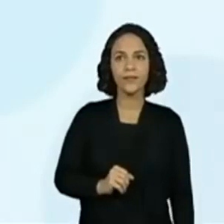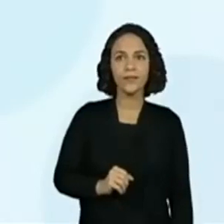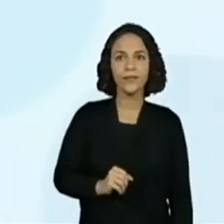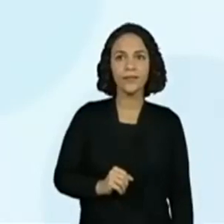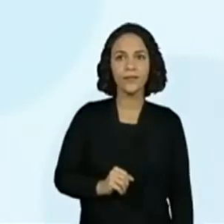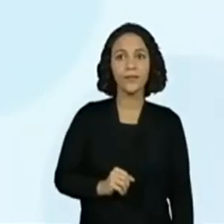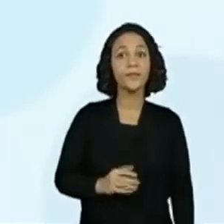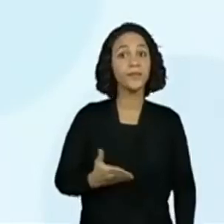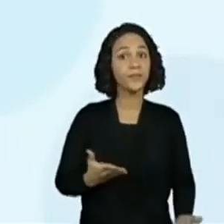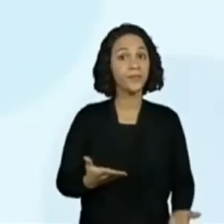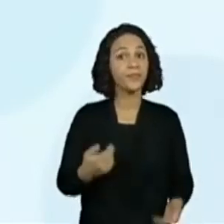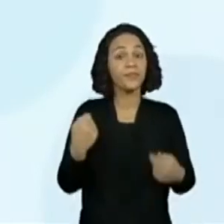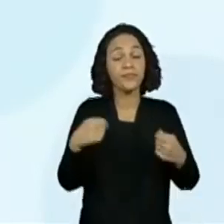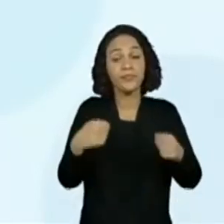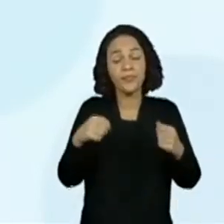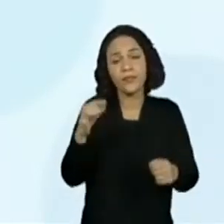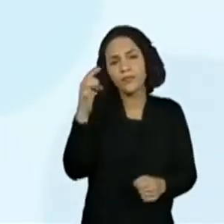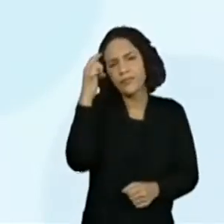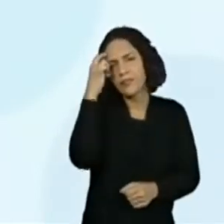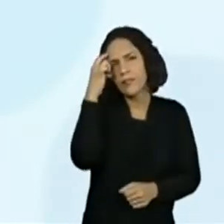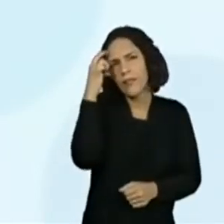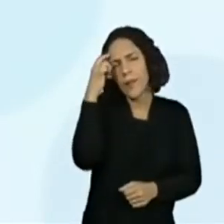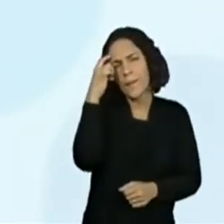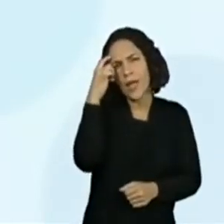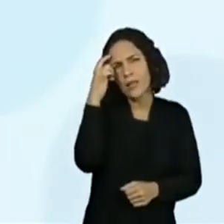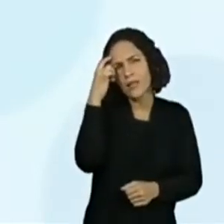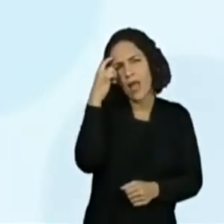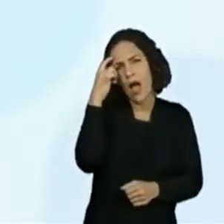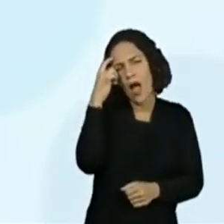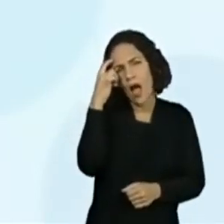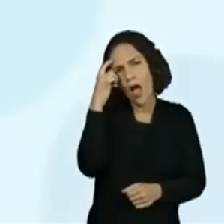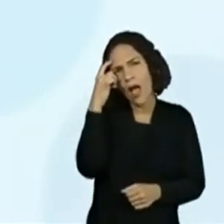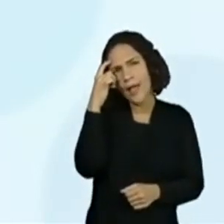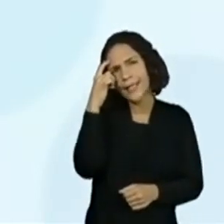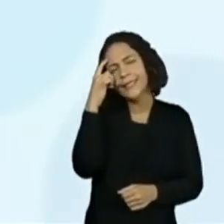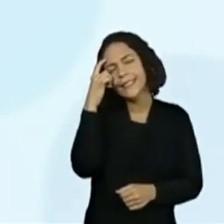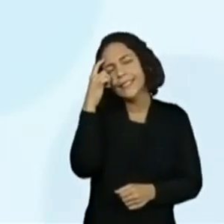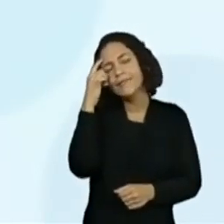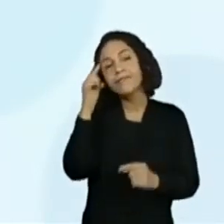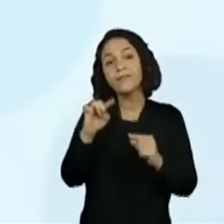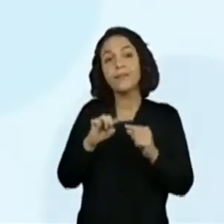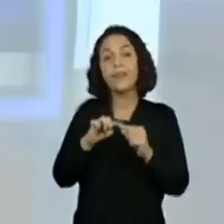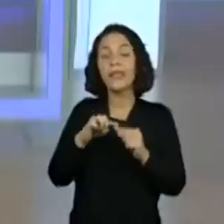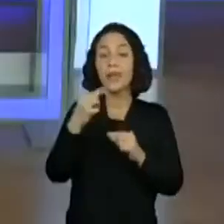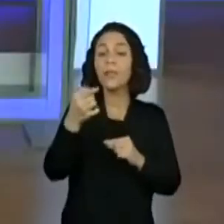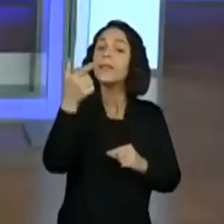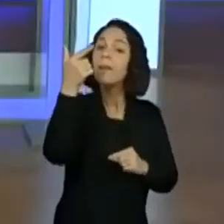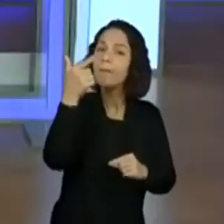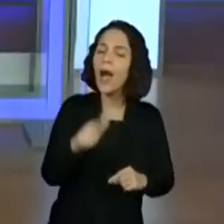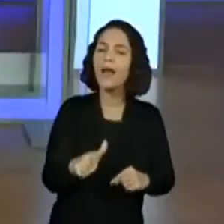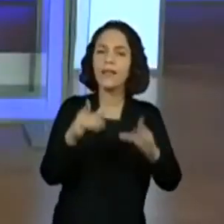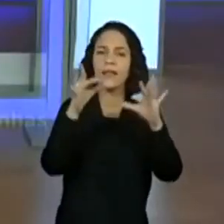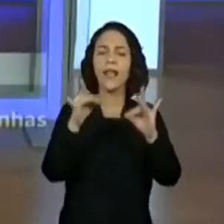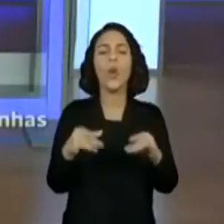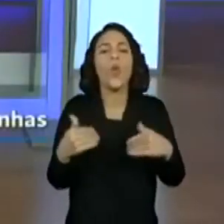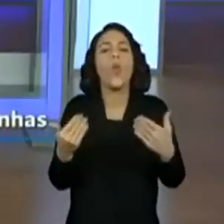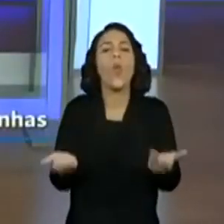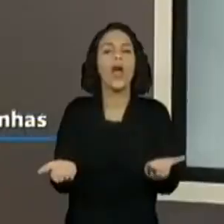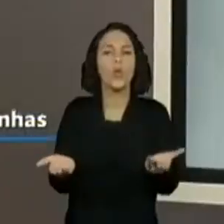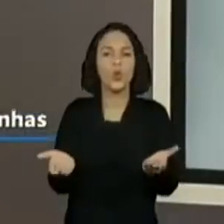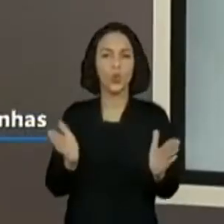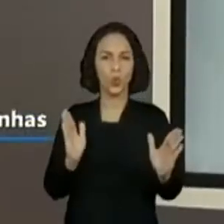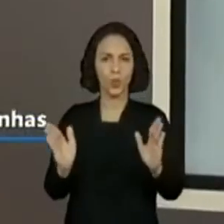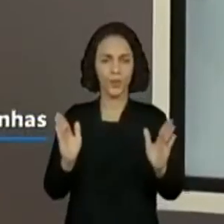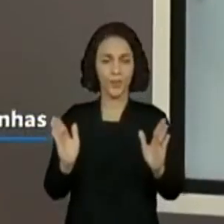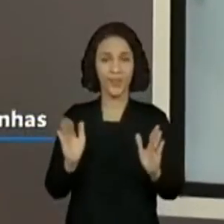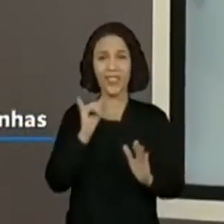Eu preciso pensar em, depois, mais um detalhe quando será. Se eu